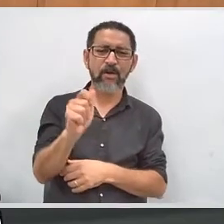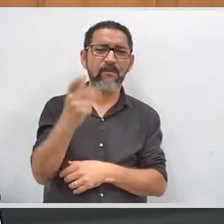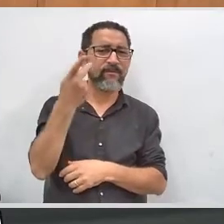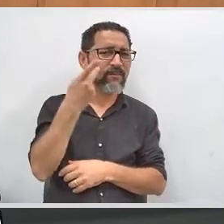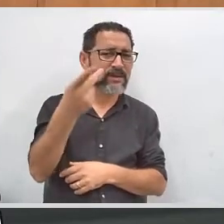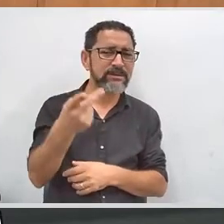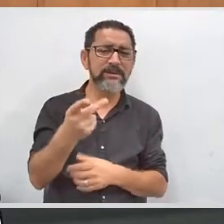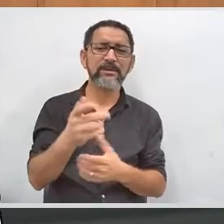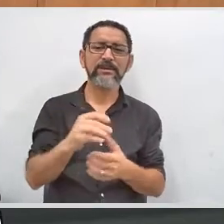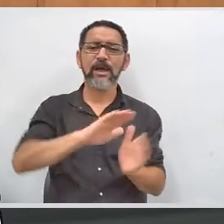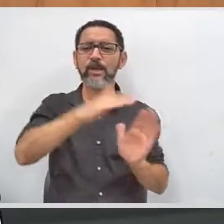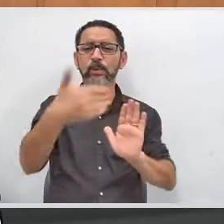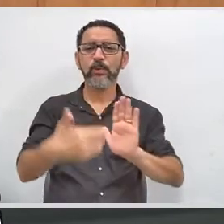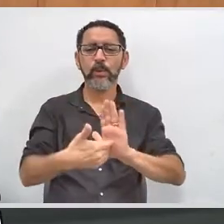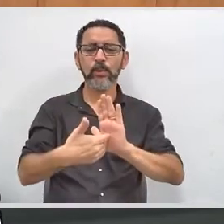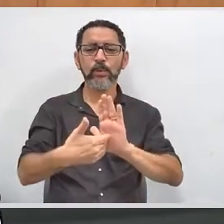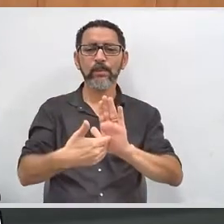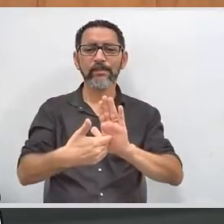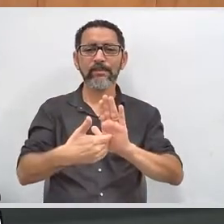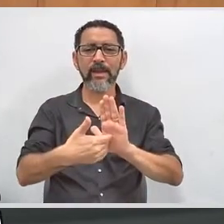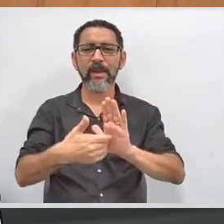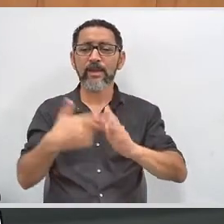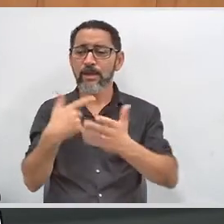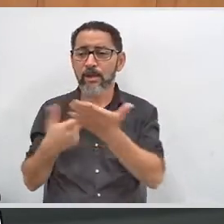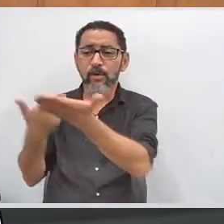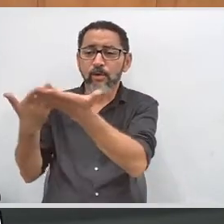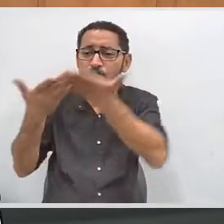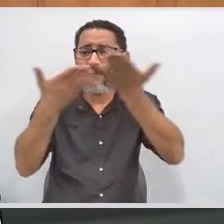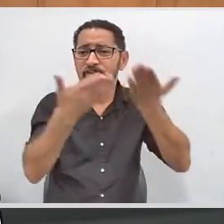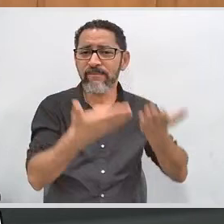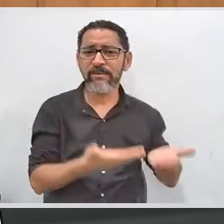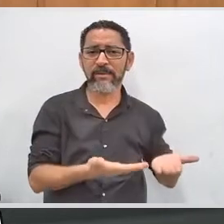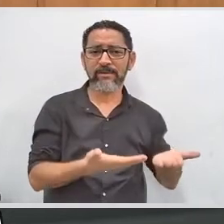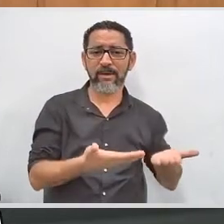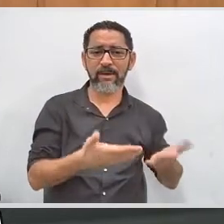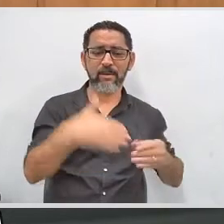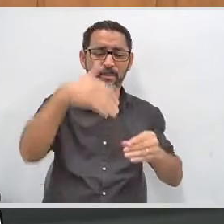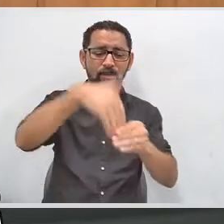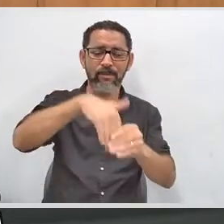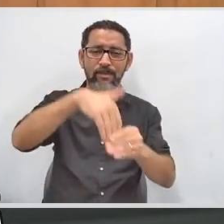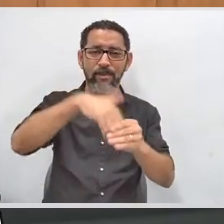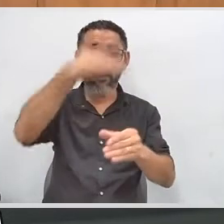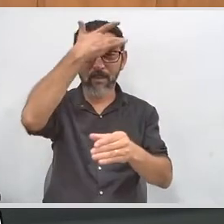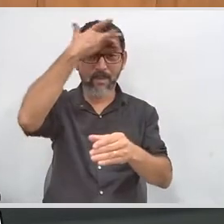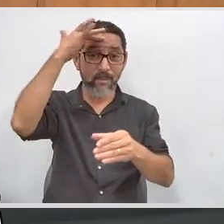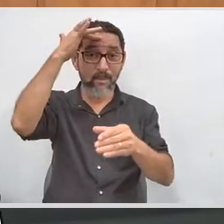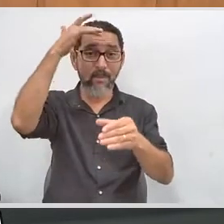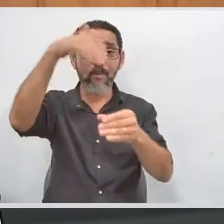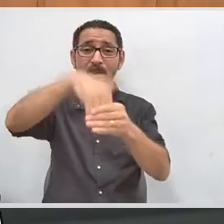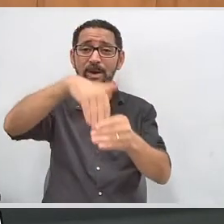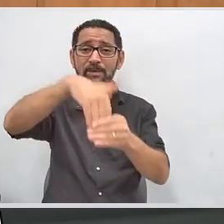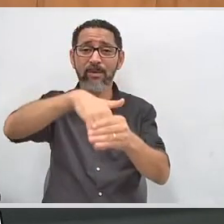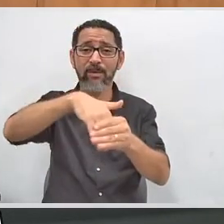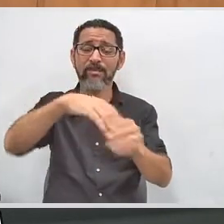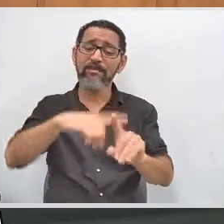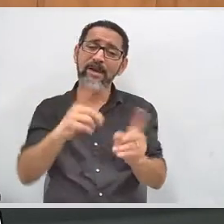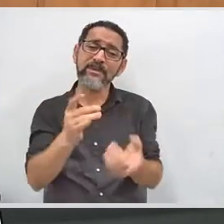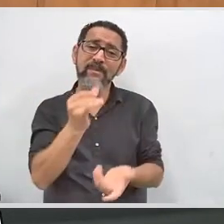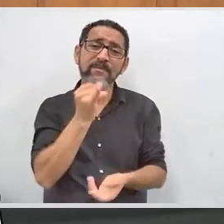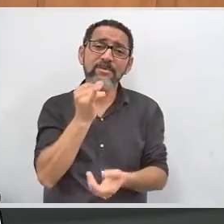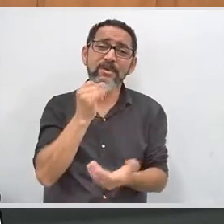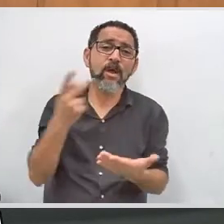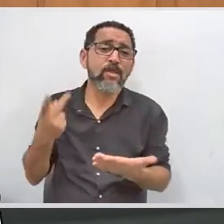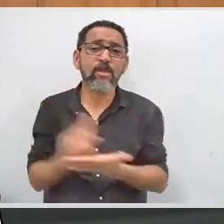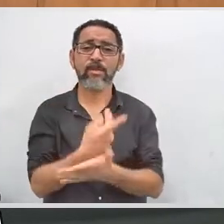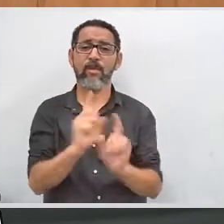e convida os eleitores com deficiência a se transferirem para as sessões de fácil acesso. Mas, infelizmente, isso não acontece da